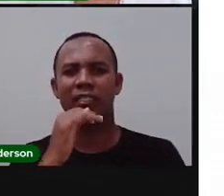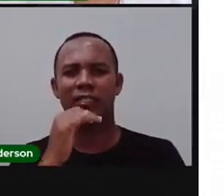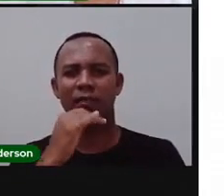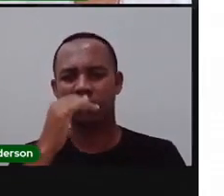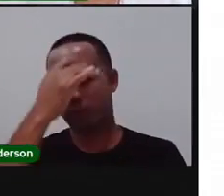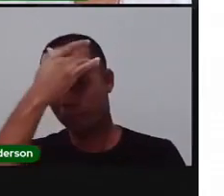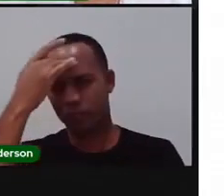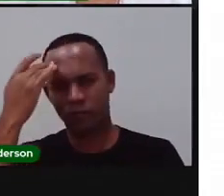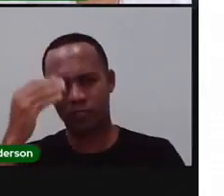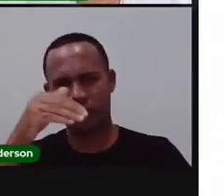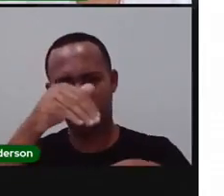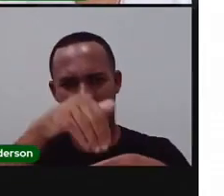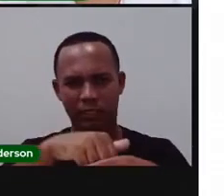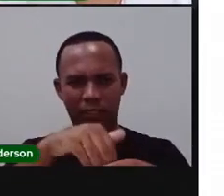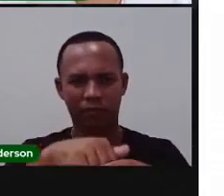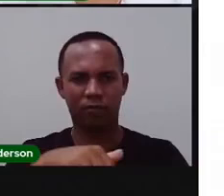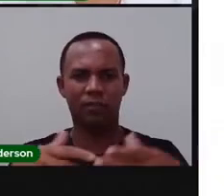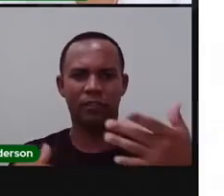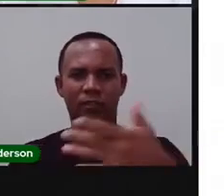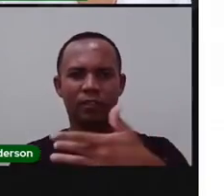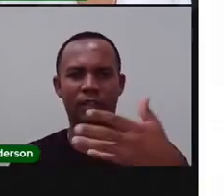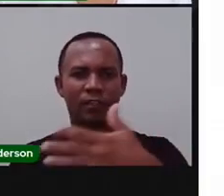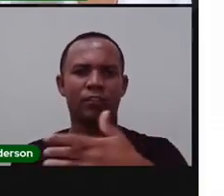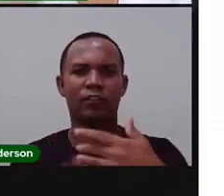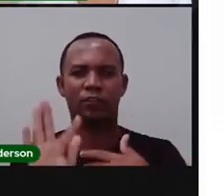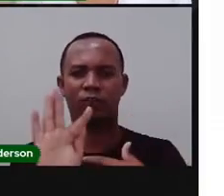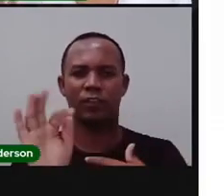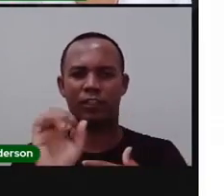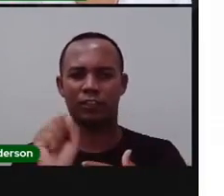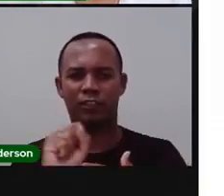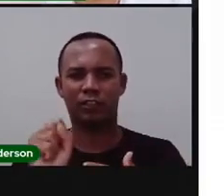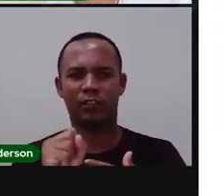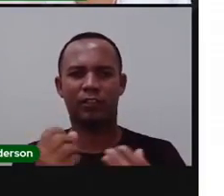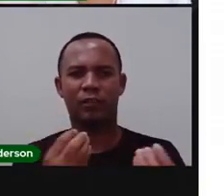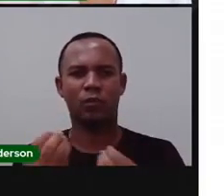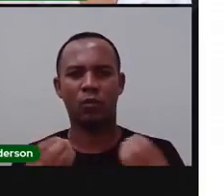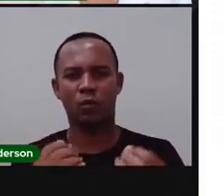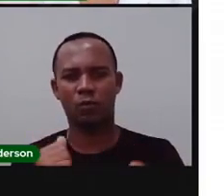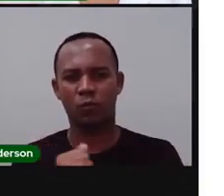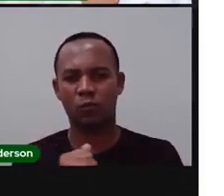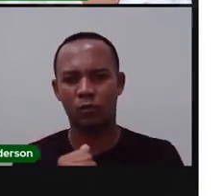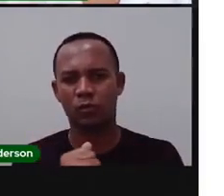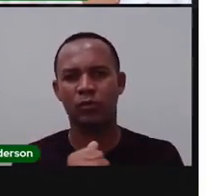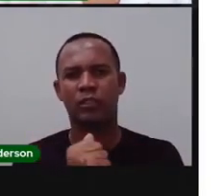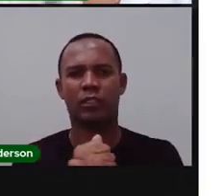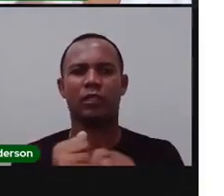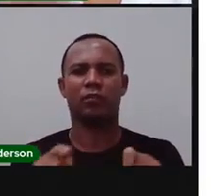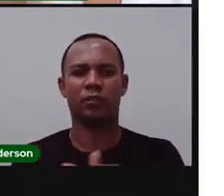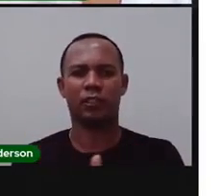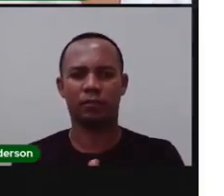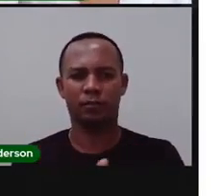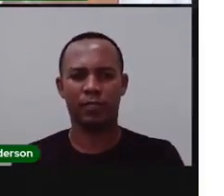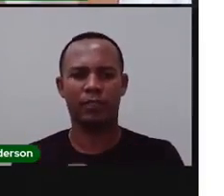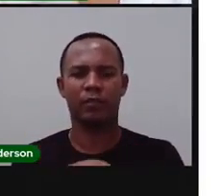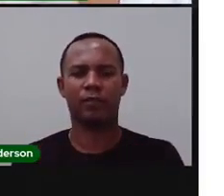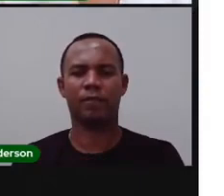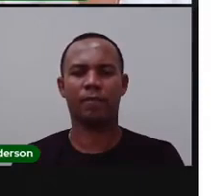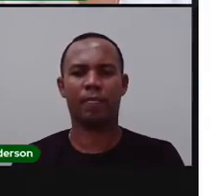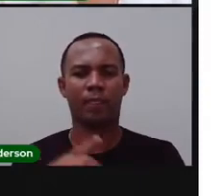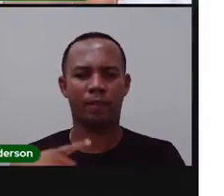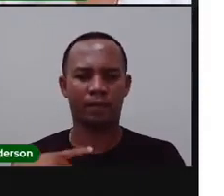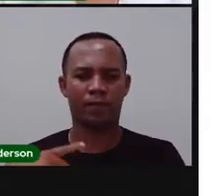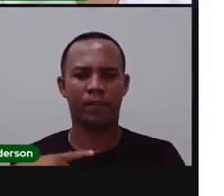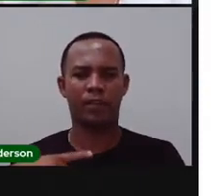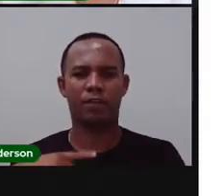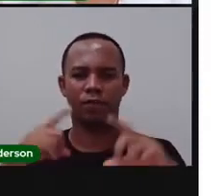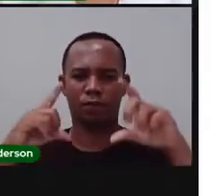corpos formadores da cidade, estudando as corpos reformas, né? E aí, existem fotos